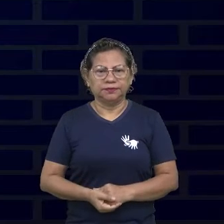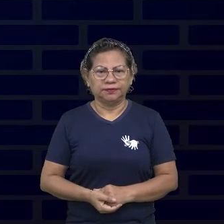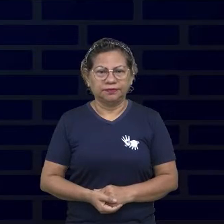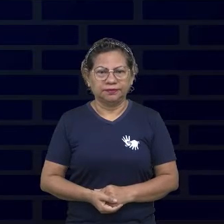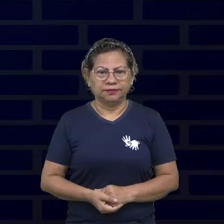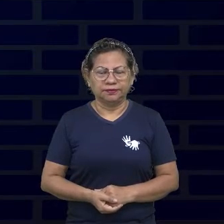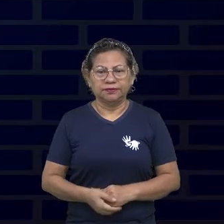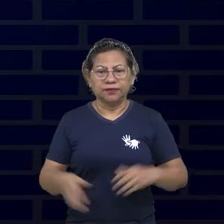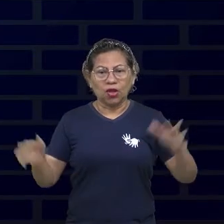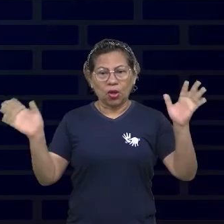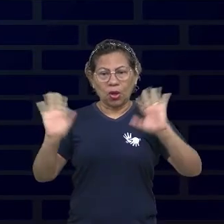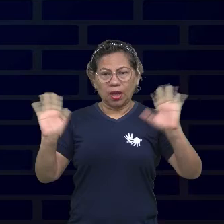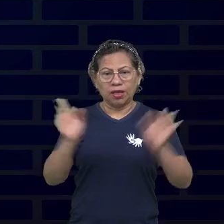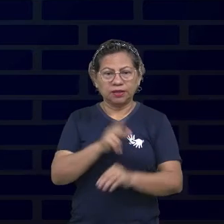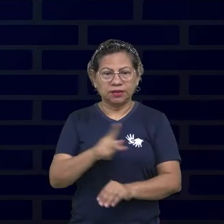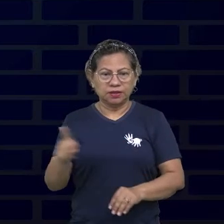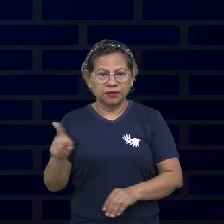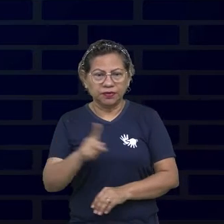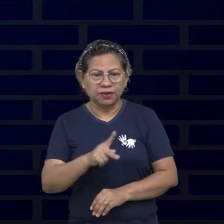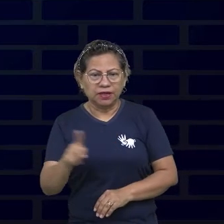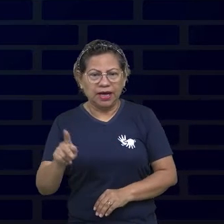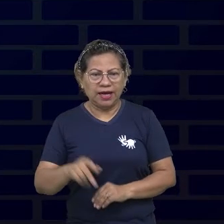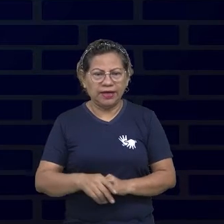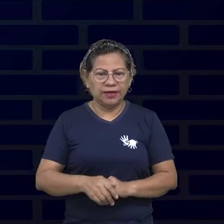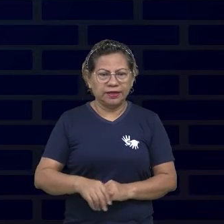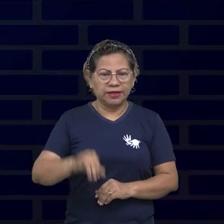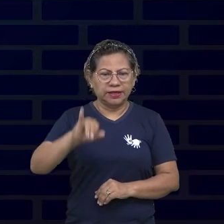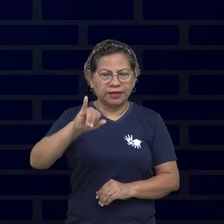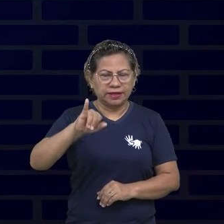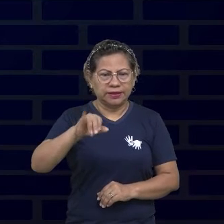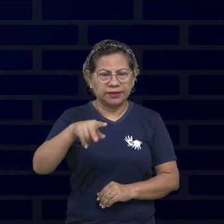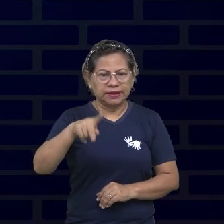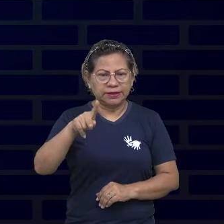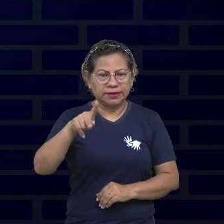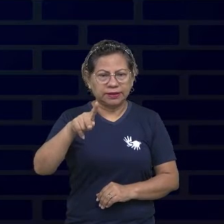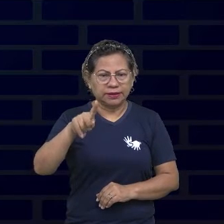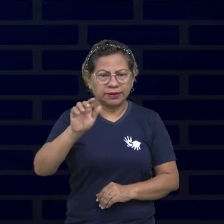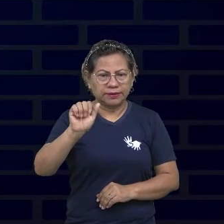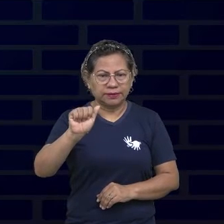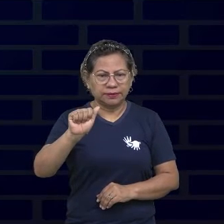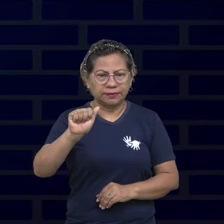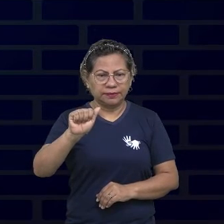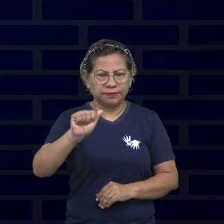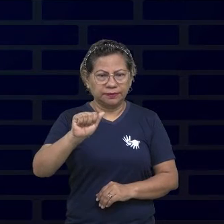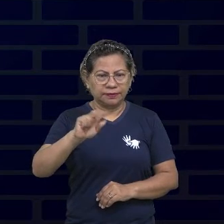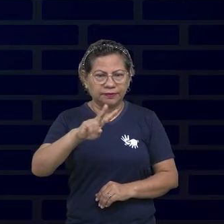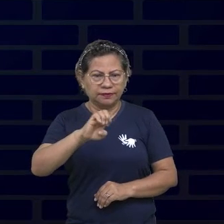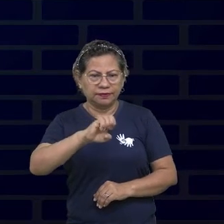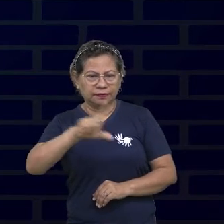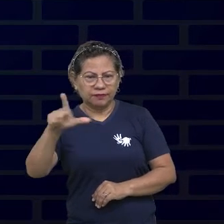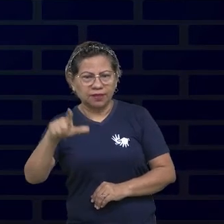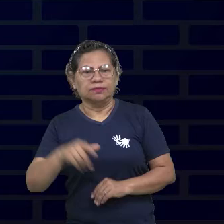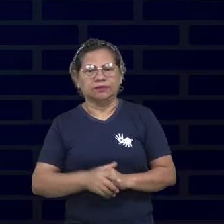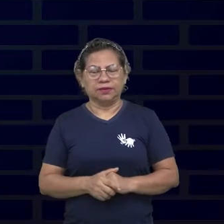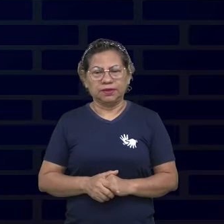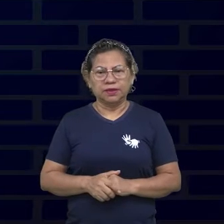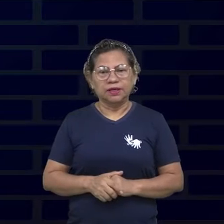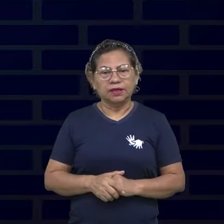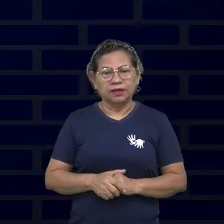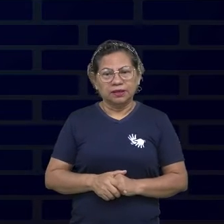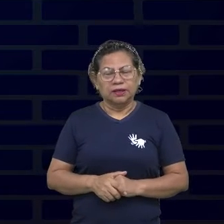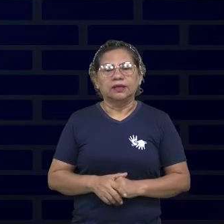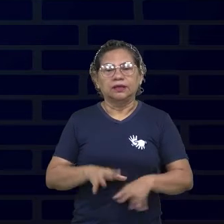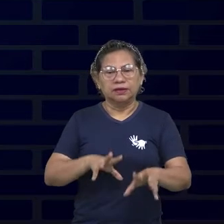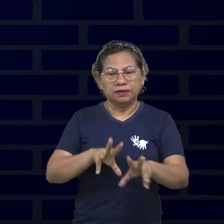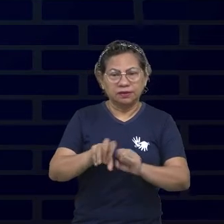Olá, eu sou a professora Isabel Saiba, professora de História do Centro de Mídias há quase 10 anos. Mestre em História Social pela Universidade Federal